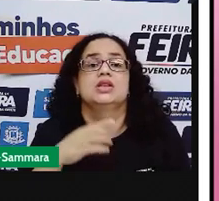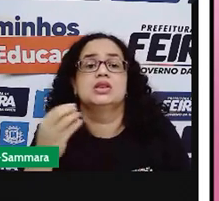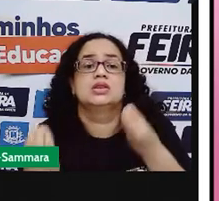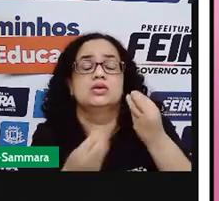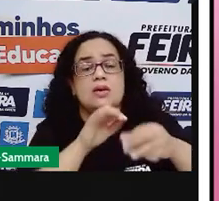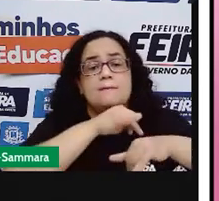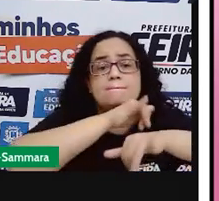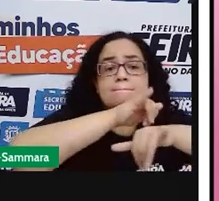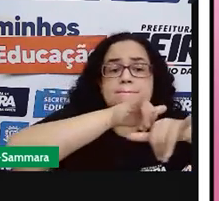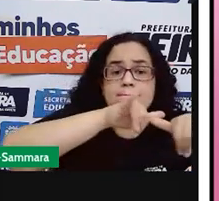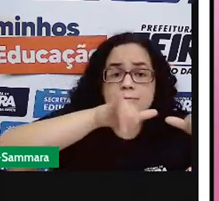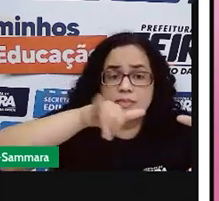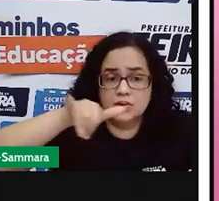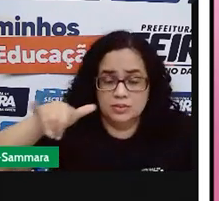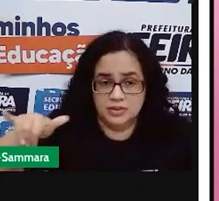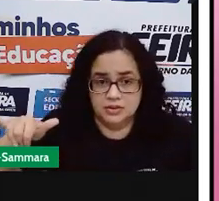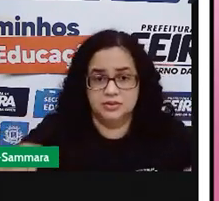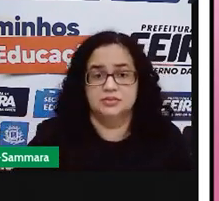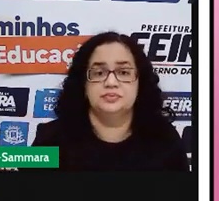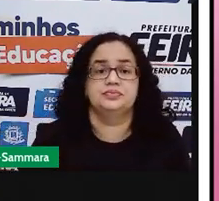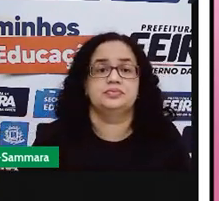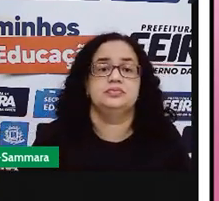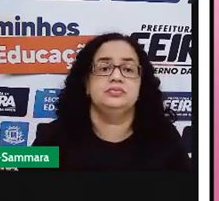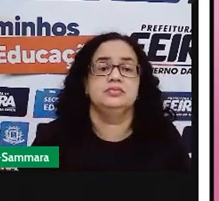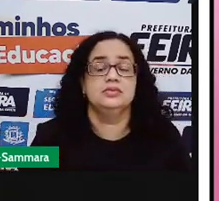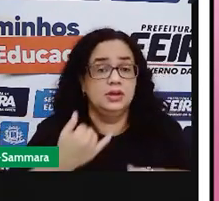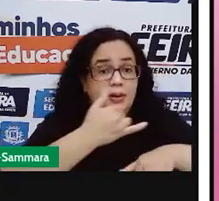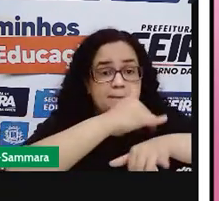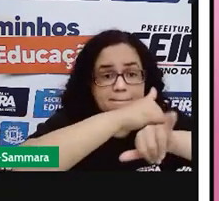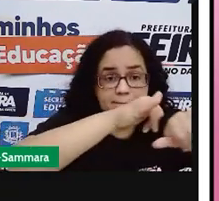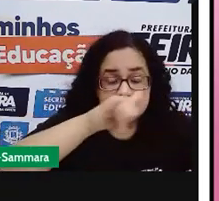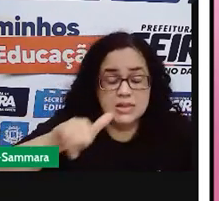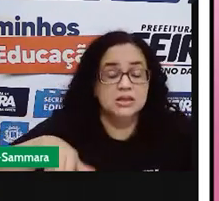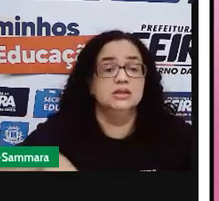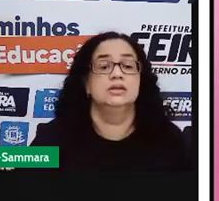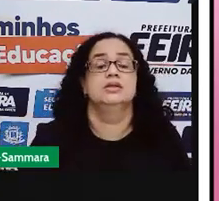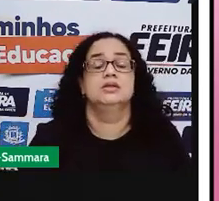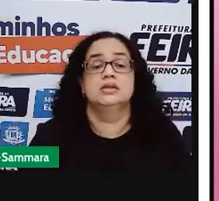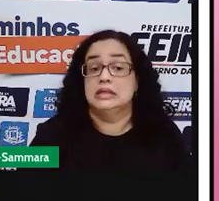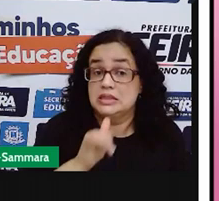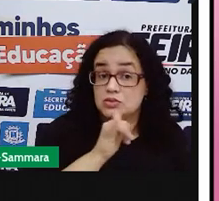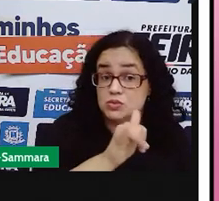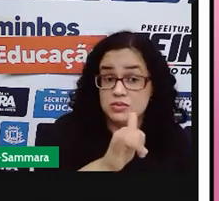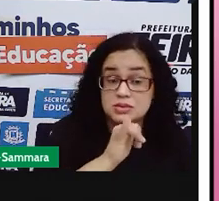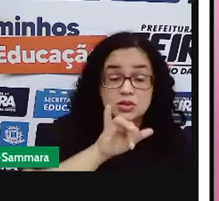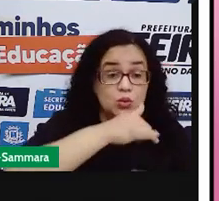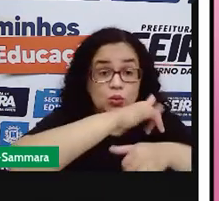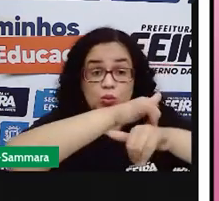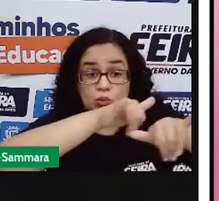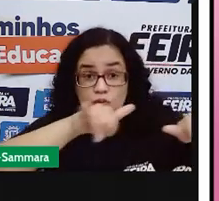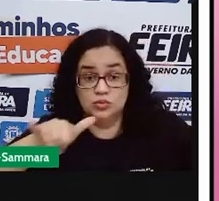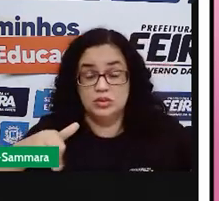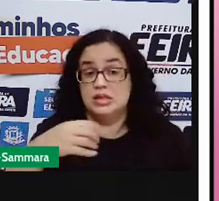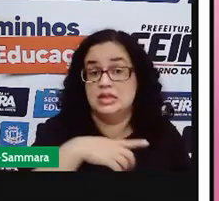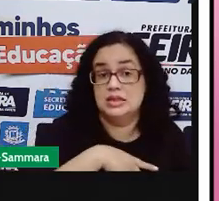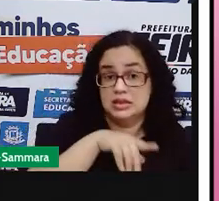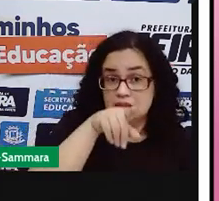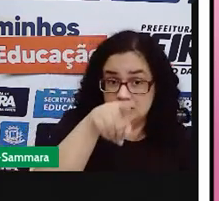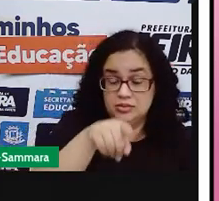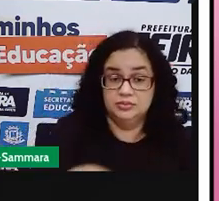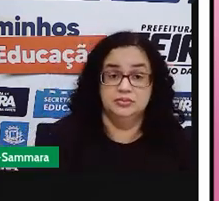propagar. A propaganda serve para isso, para propagar o produto, divulgar o produto. Aqui nós temos,